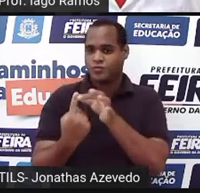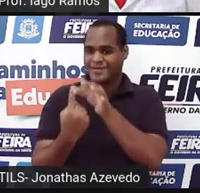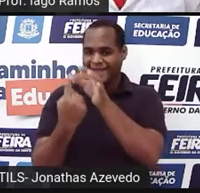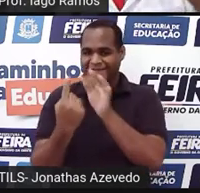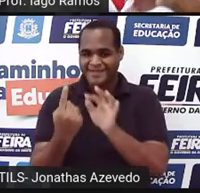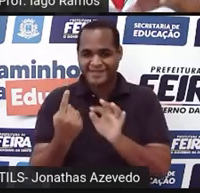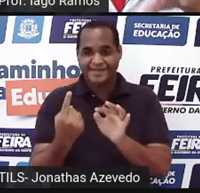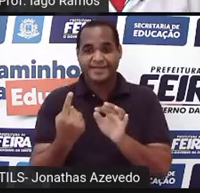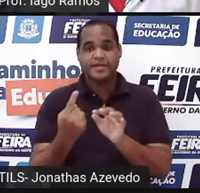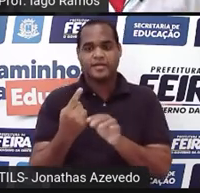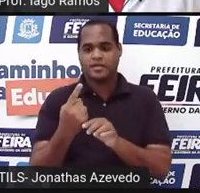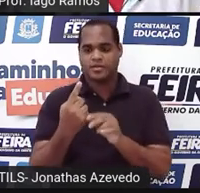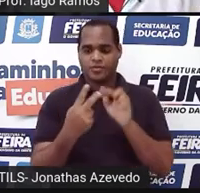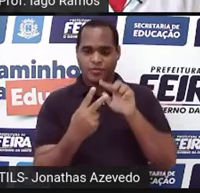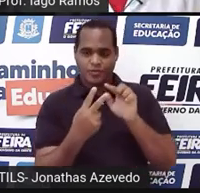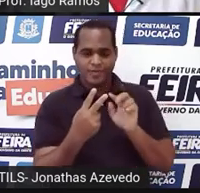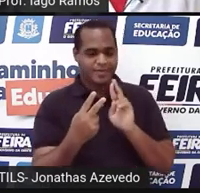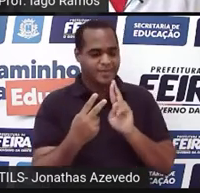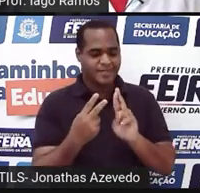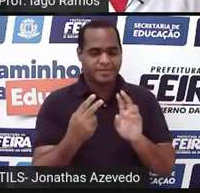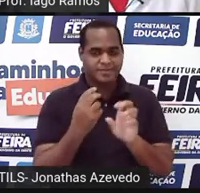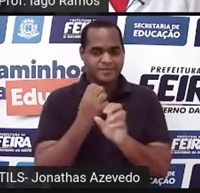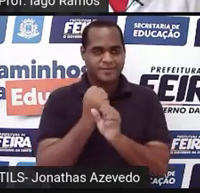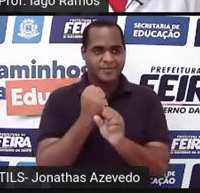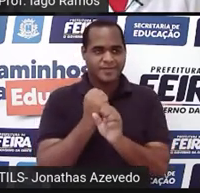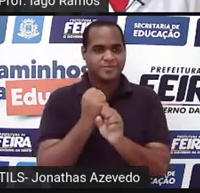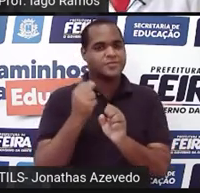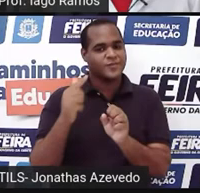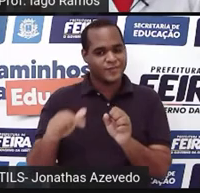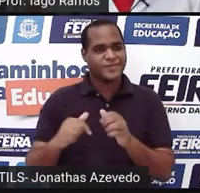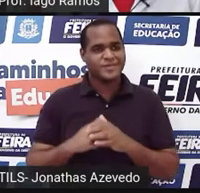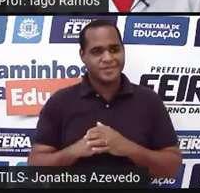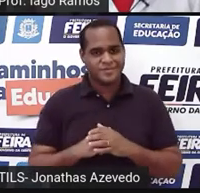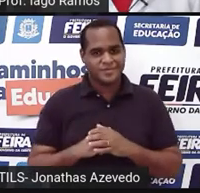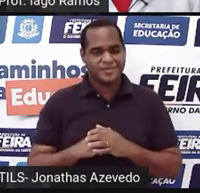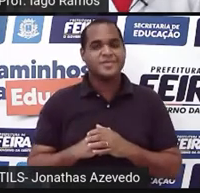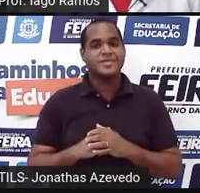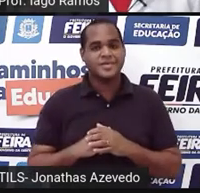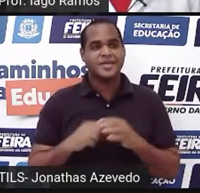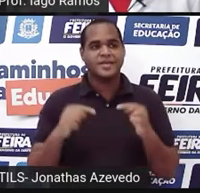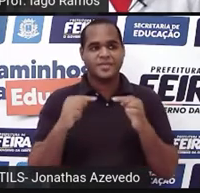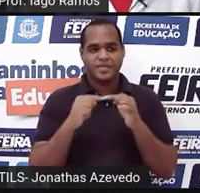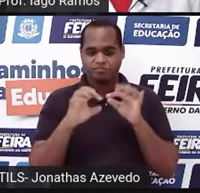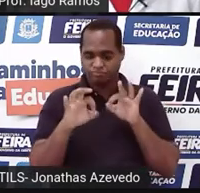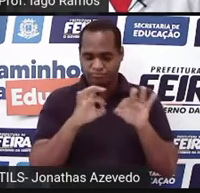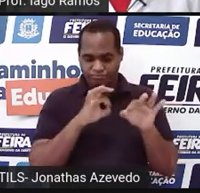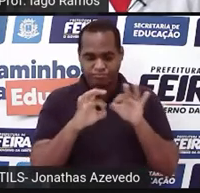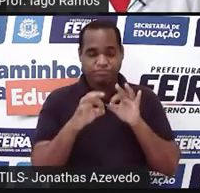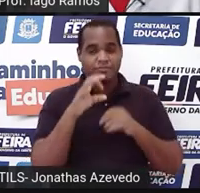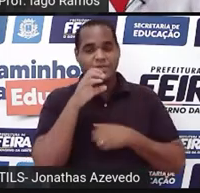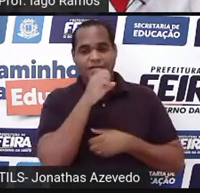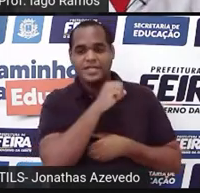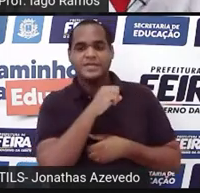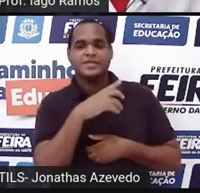e esses dois resultados junta de novo. Tá bom? E isso é feito muito rapidamente, tá? Porque o nosso